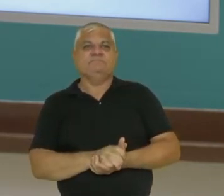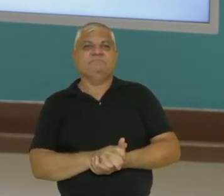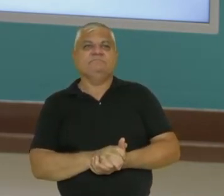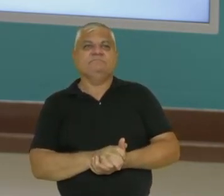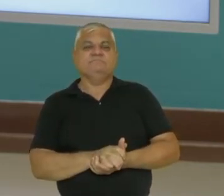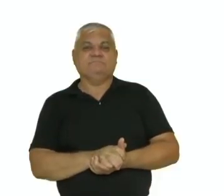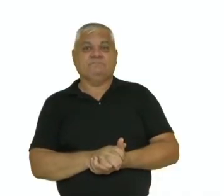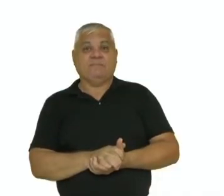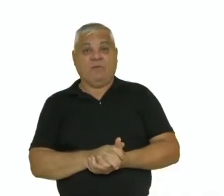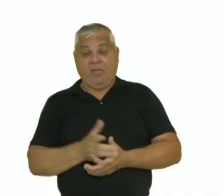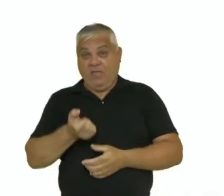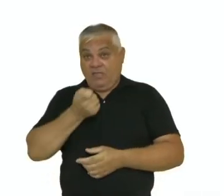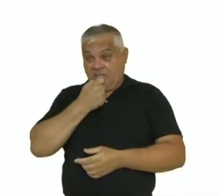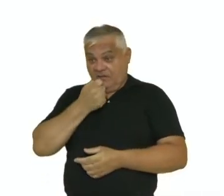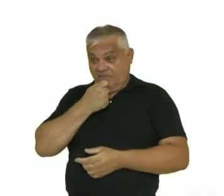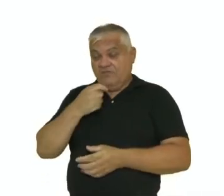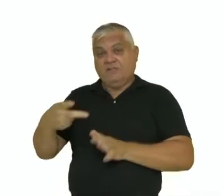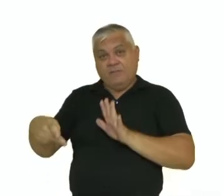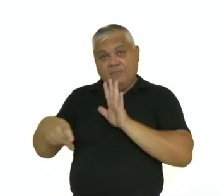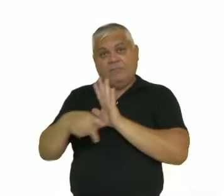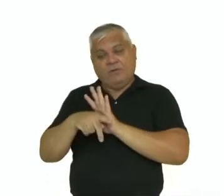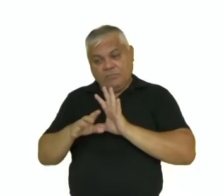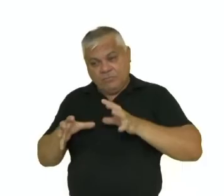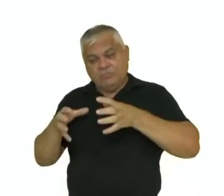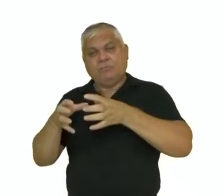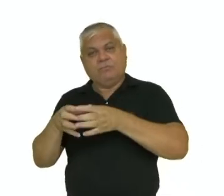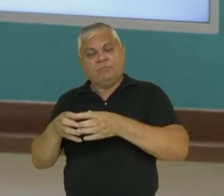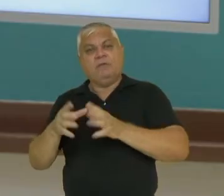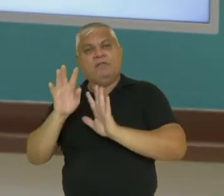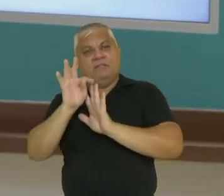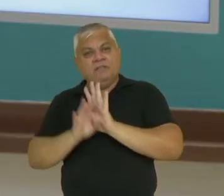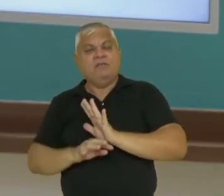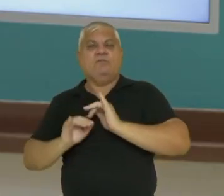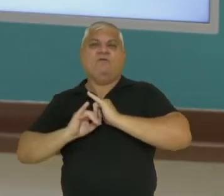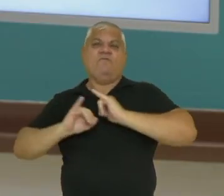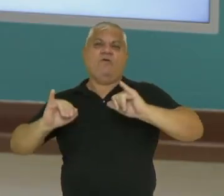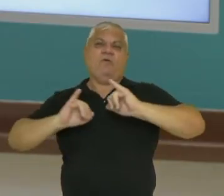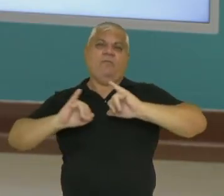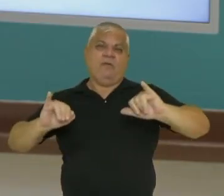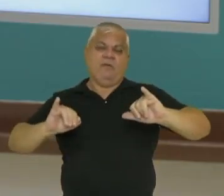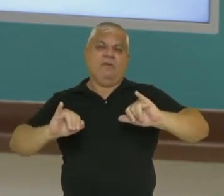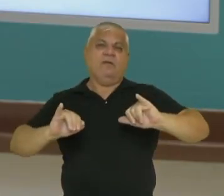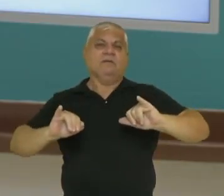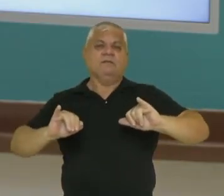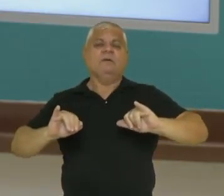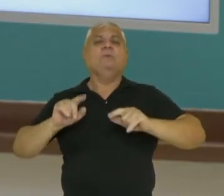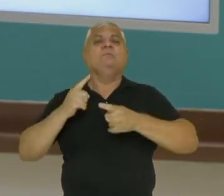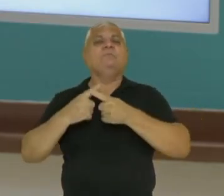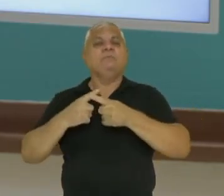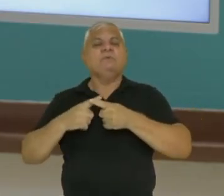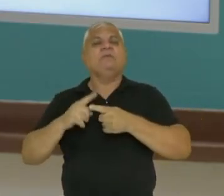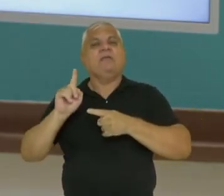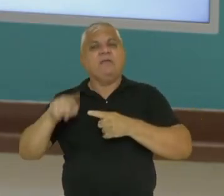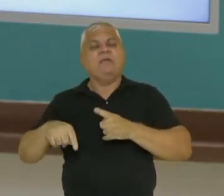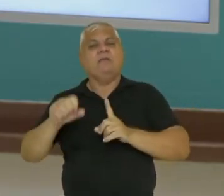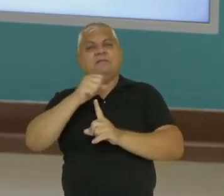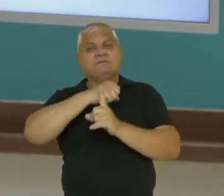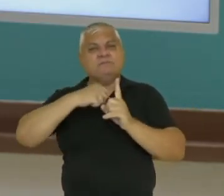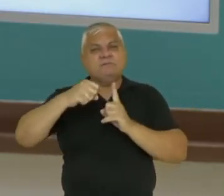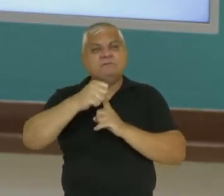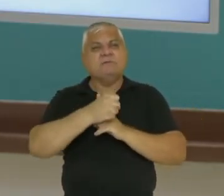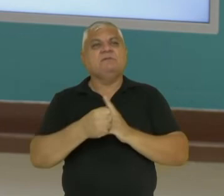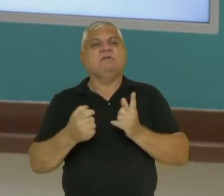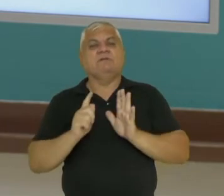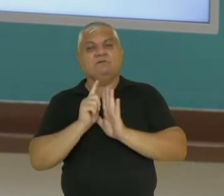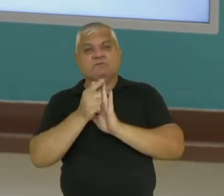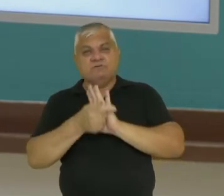Então, a entrevista, ela faz parte desses textos informativos, né? Que permeiam a sociedade. Esse